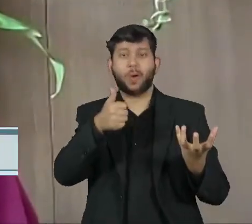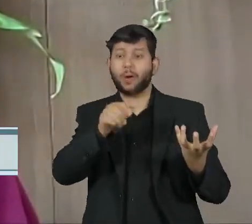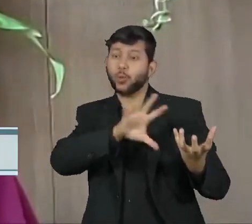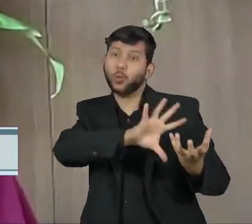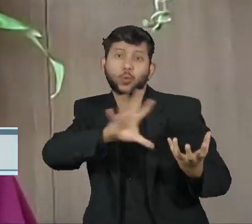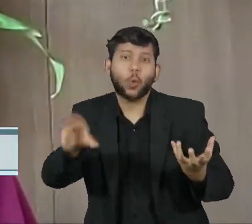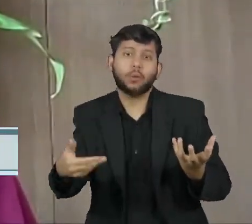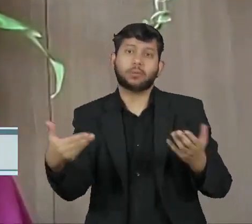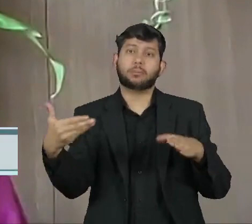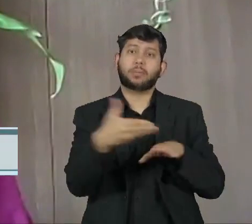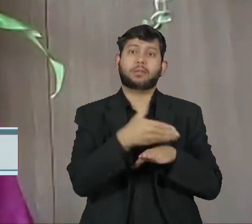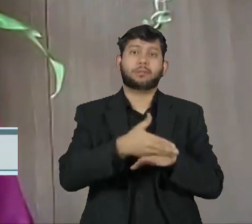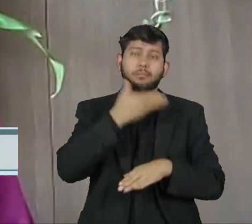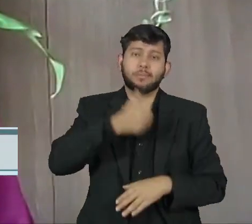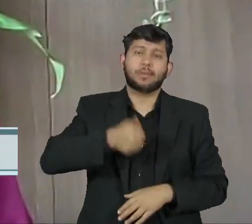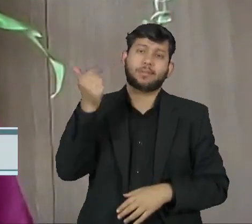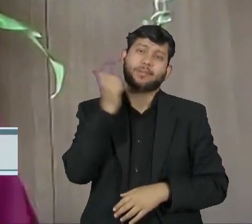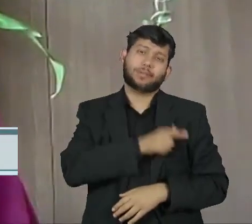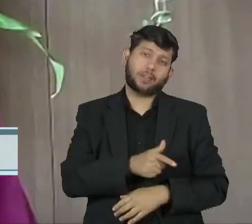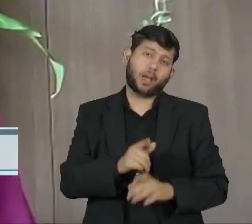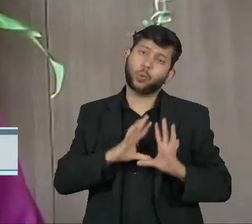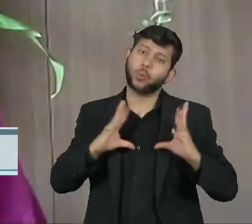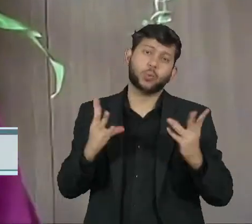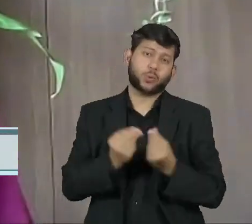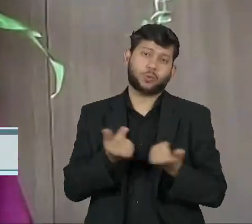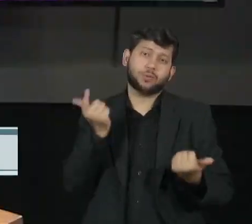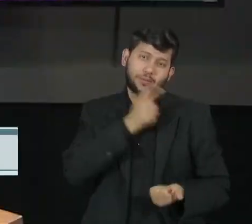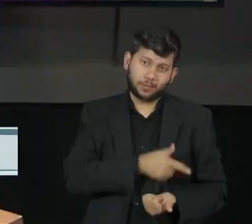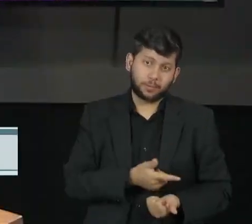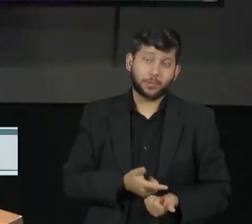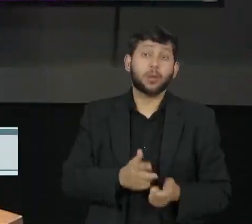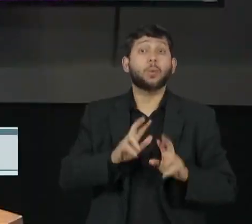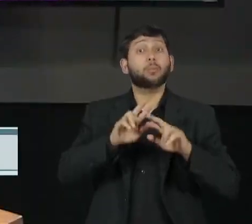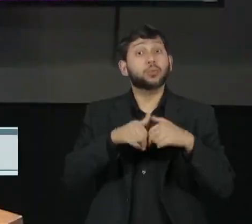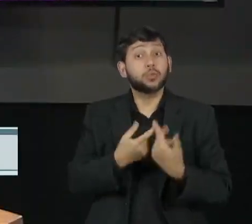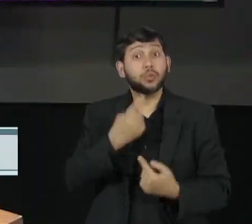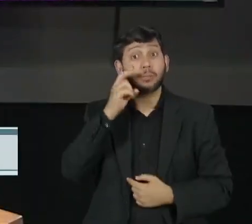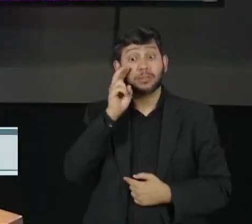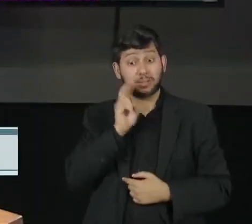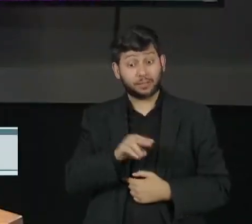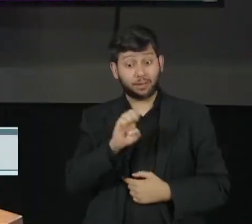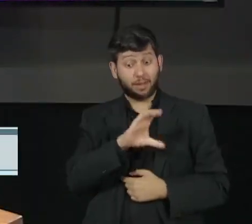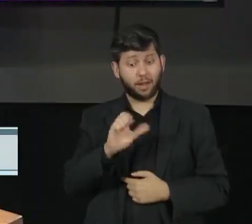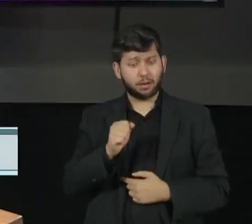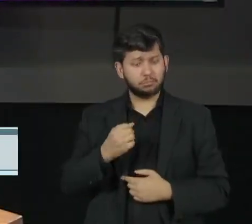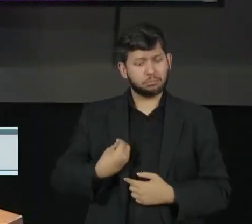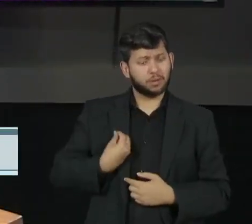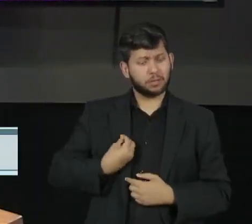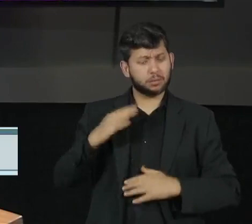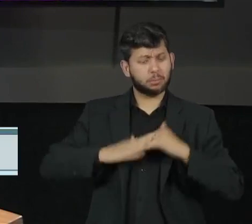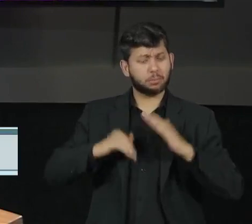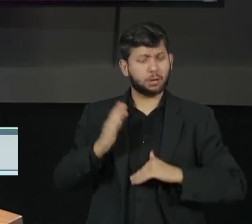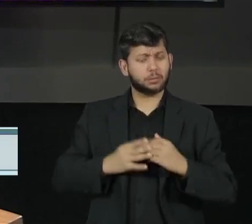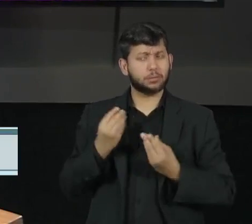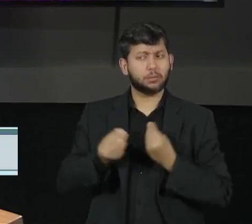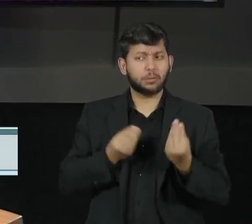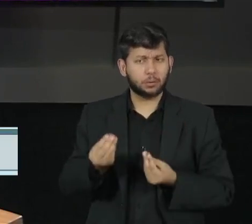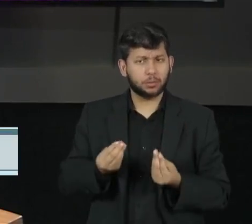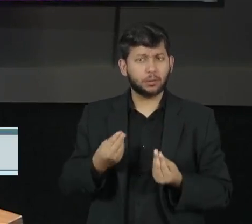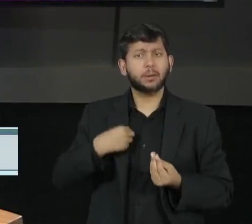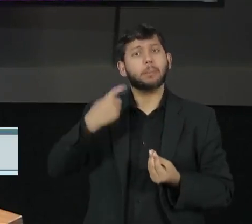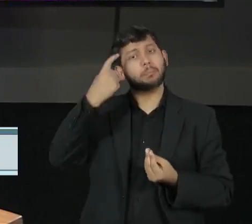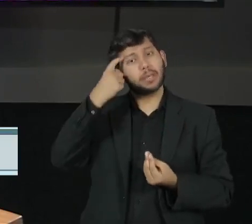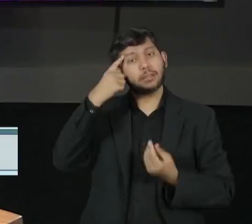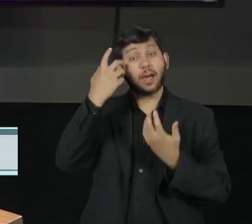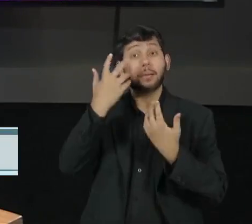as pessoas. Então, acho que, a partir desse olhar prático, né? De pensar o mundo, de fato, como se fosse uma